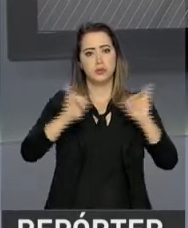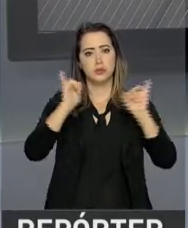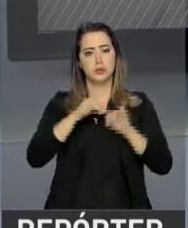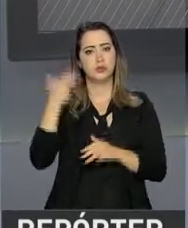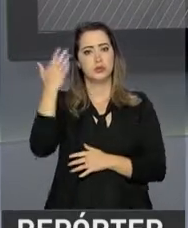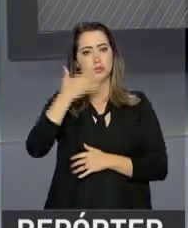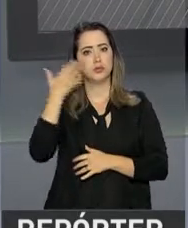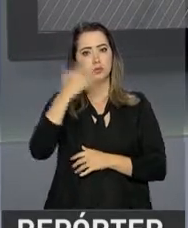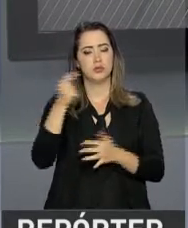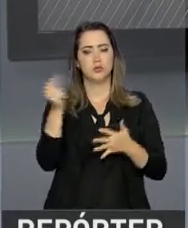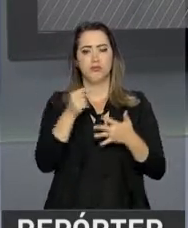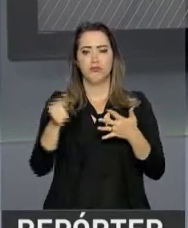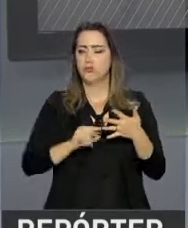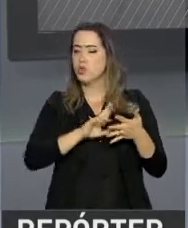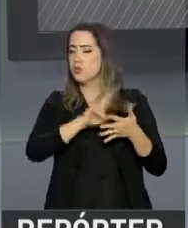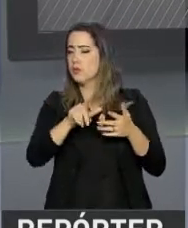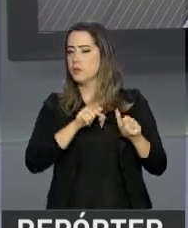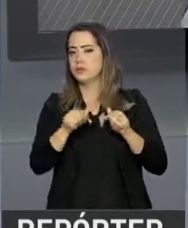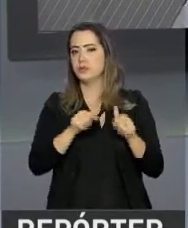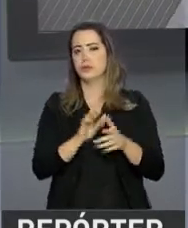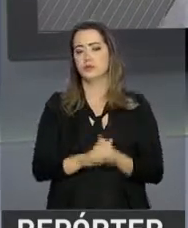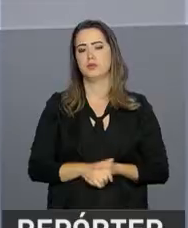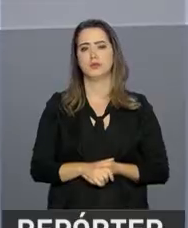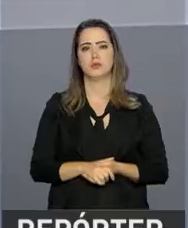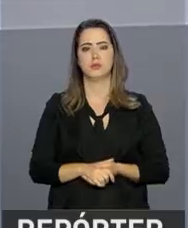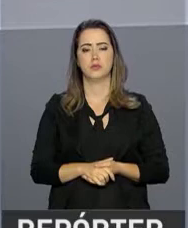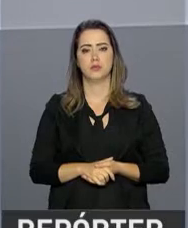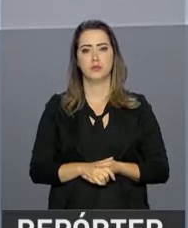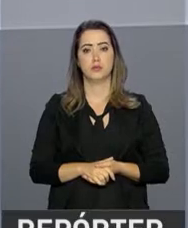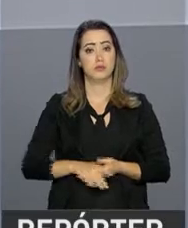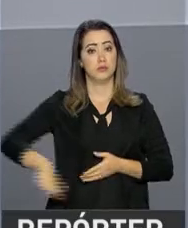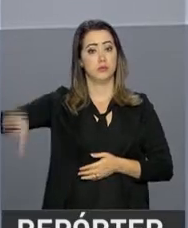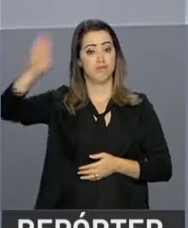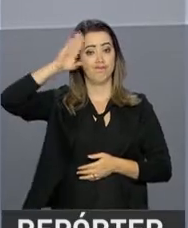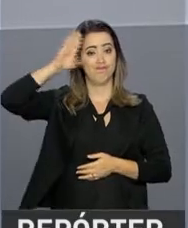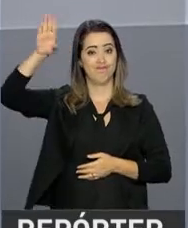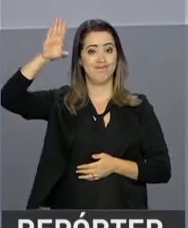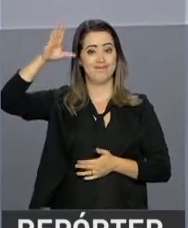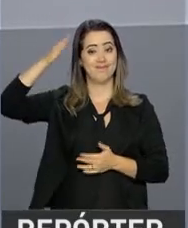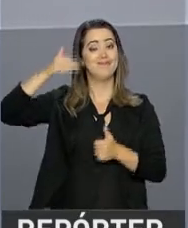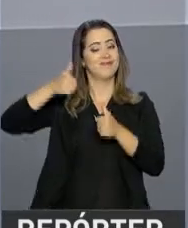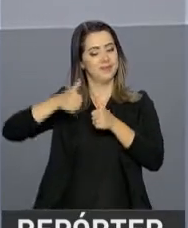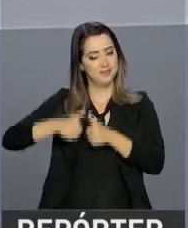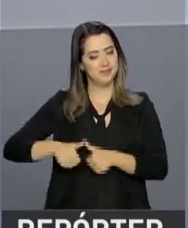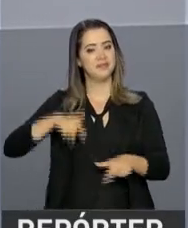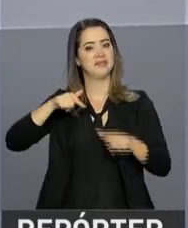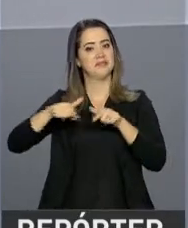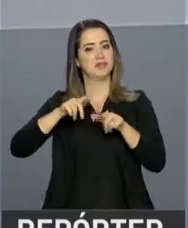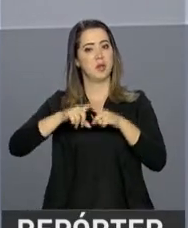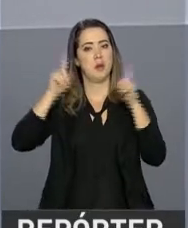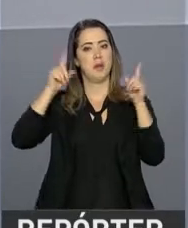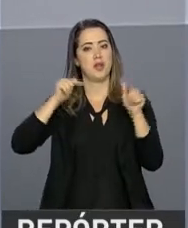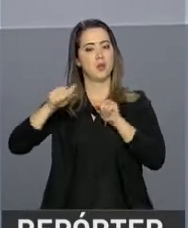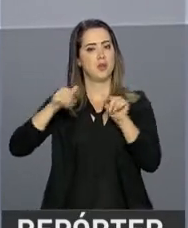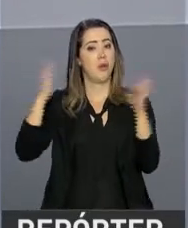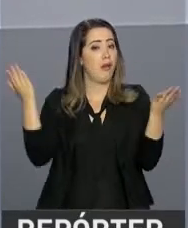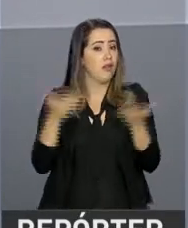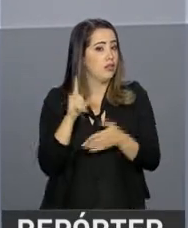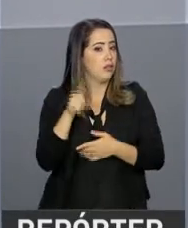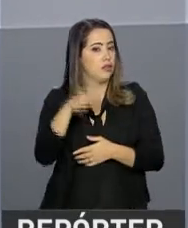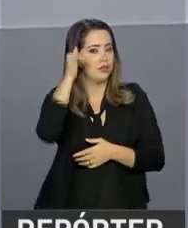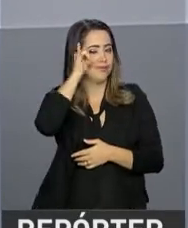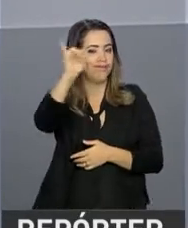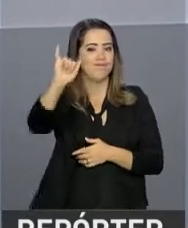de esclarecimento, entre outras ações. E o Exército está nas ruas, mas a operação da vez é o